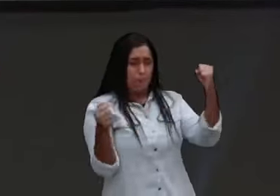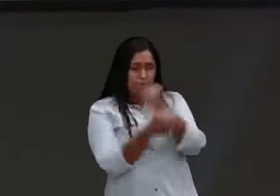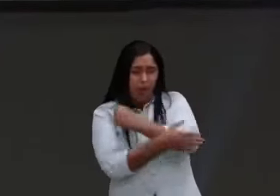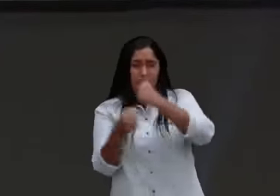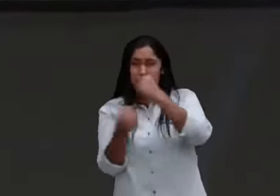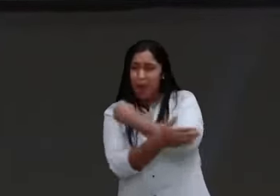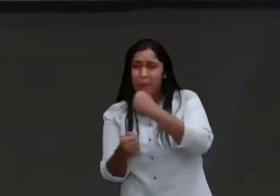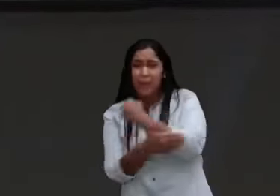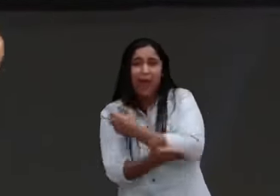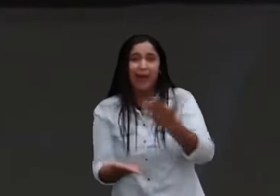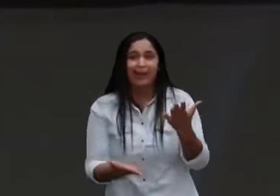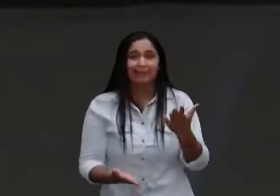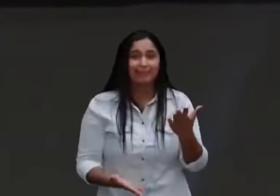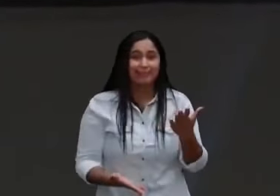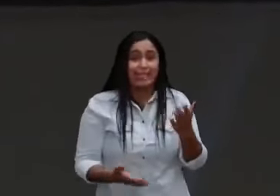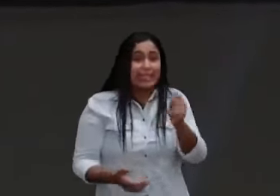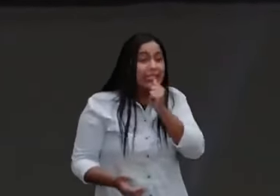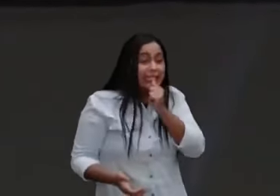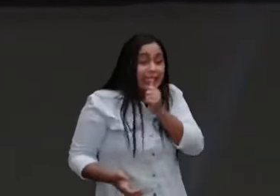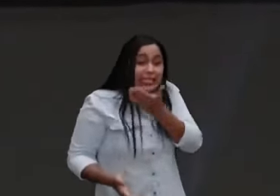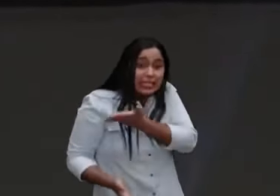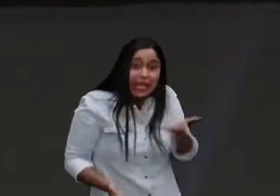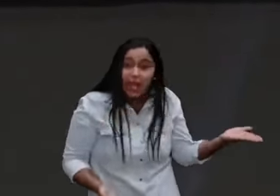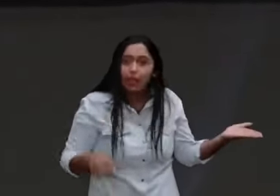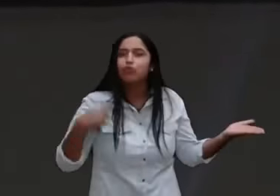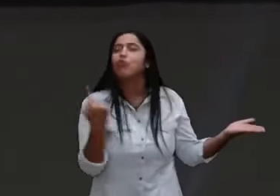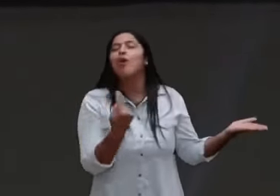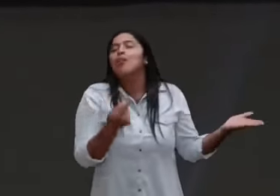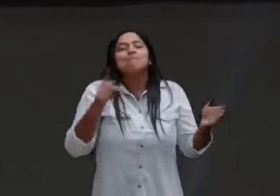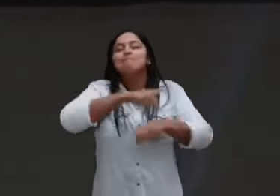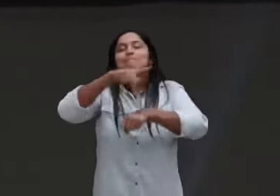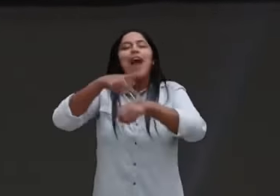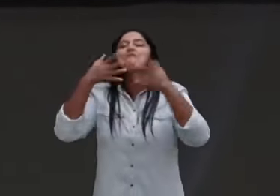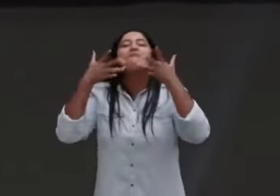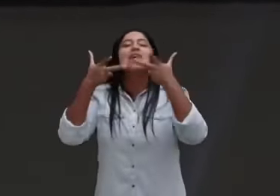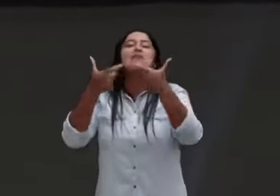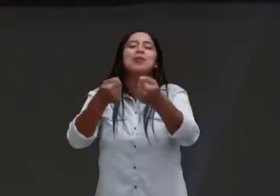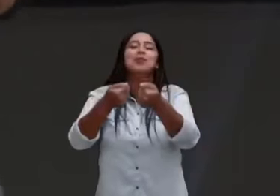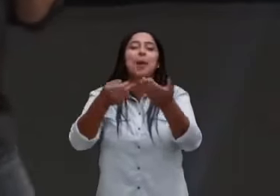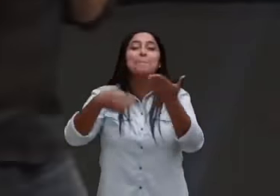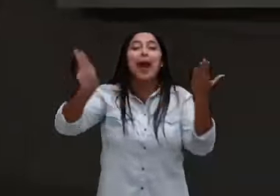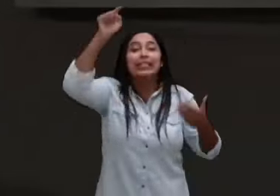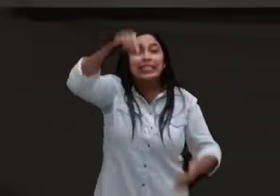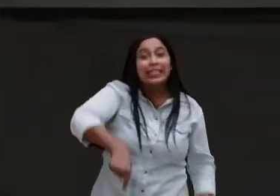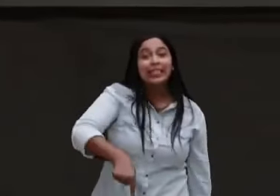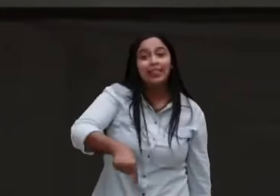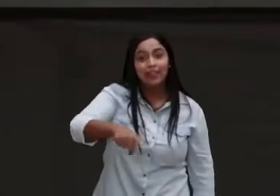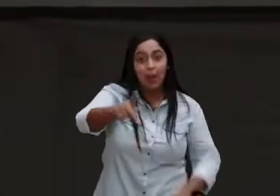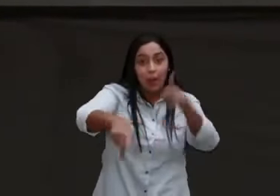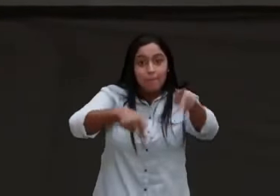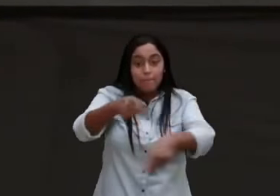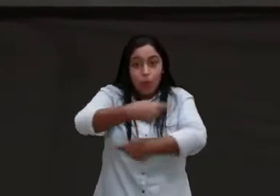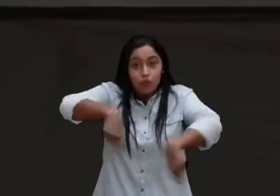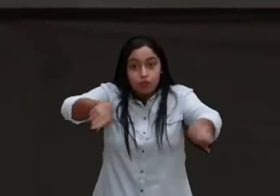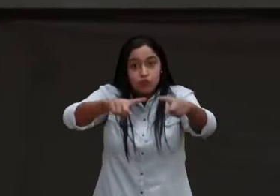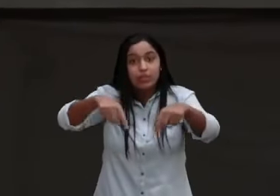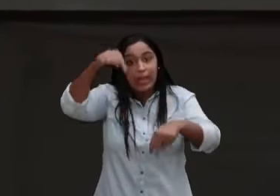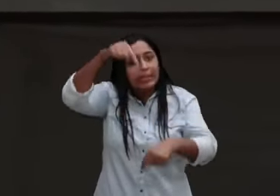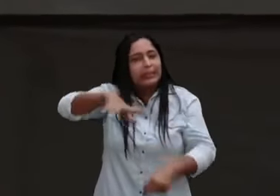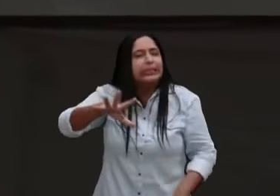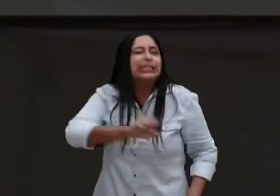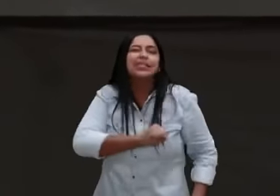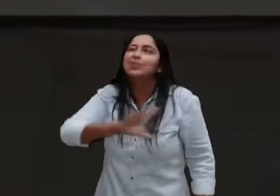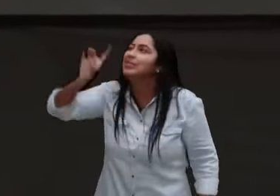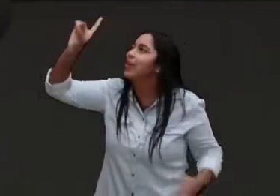fantástico, fantástico, mas tem um povo, que ama a Deus, está aqui hoje, tem um povo, que ama a Deus, e está me ouvindo, pela internet,